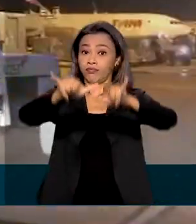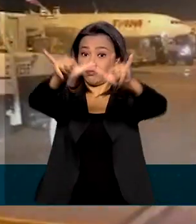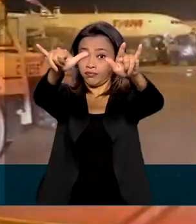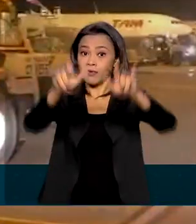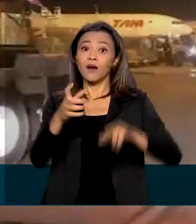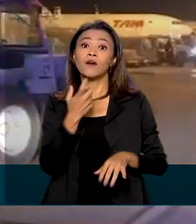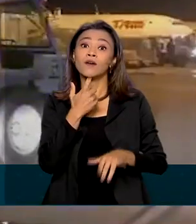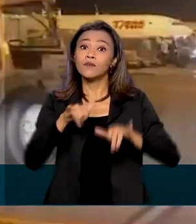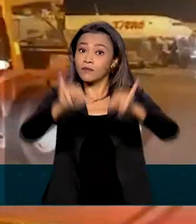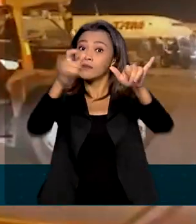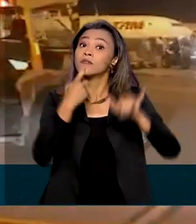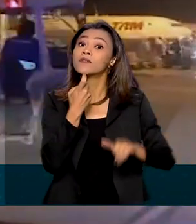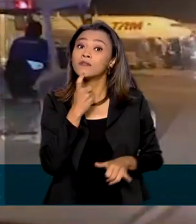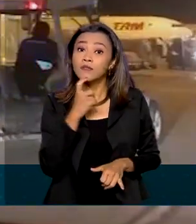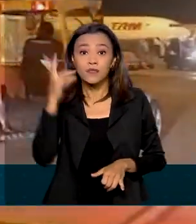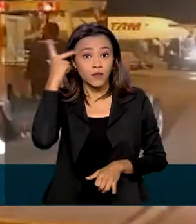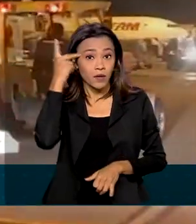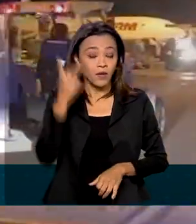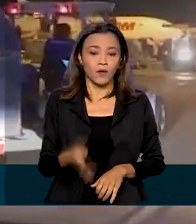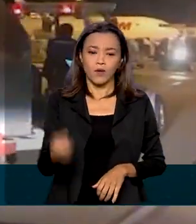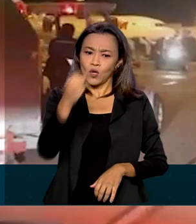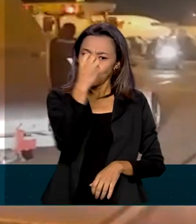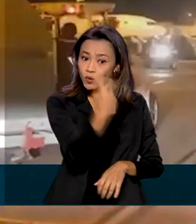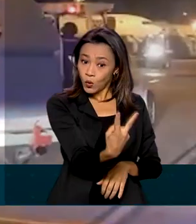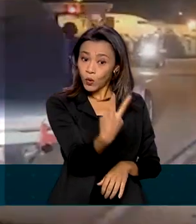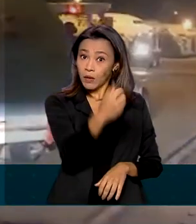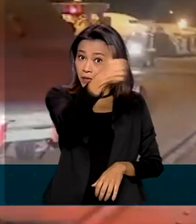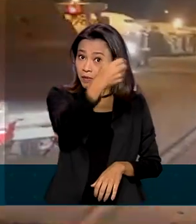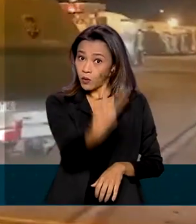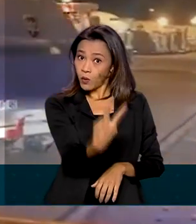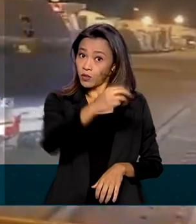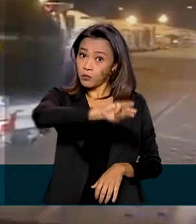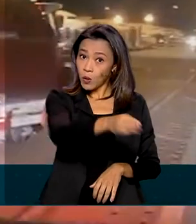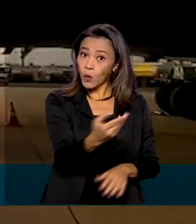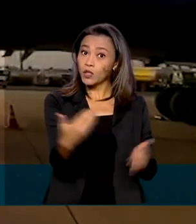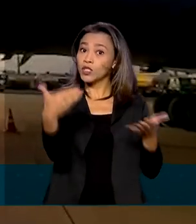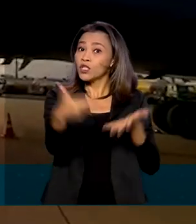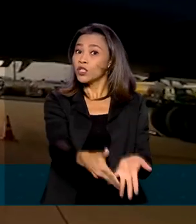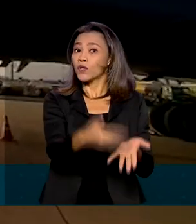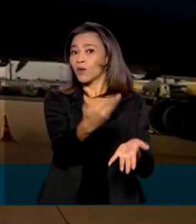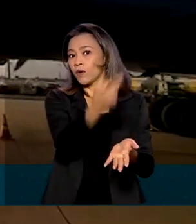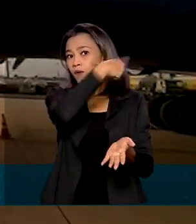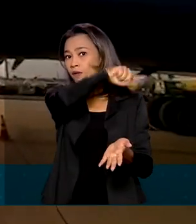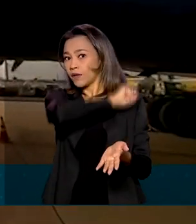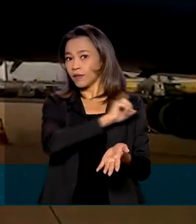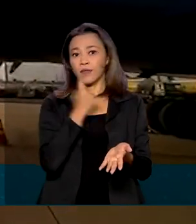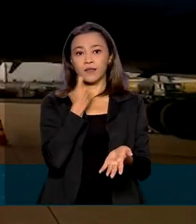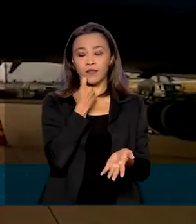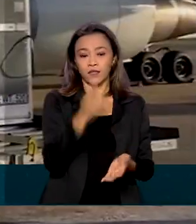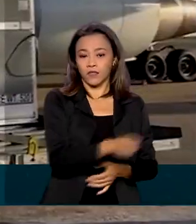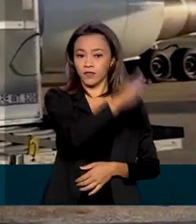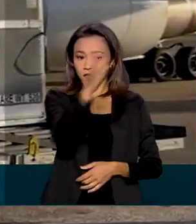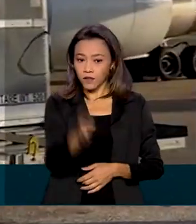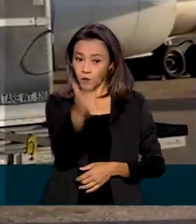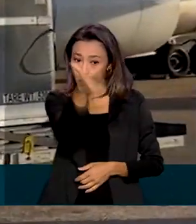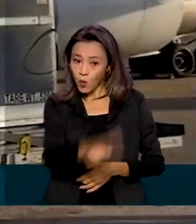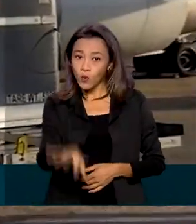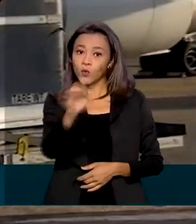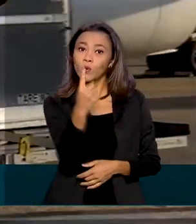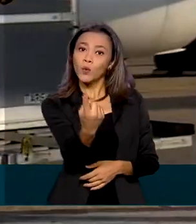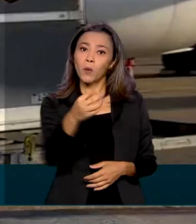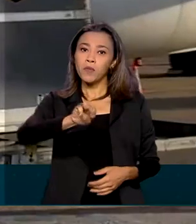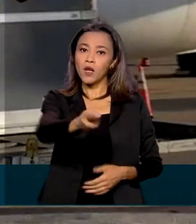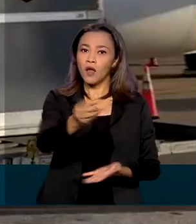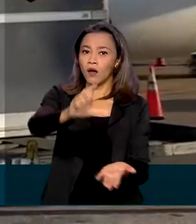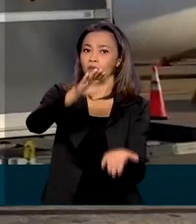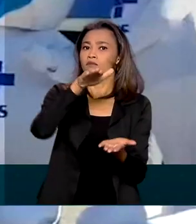Paulo. O primeiro lote, com 2 milhões de doses, chegou na sexta-feira. O outro lote, com cerca de 1 milhão de doses,